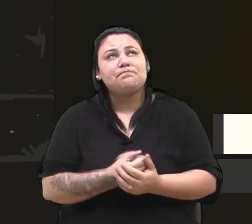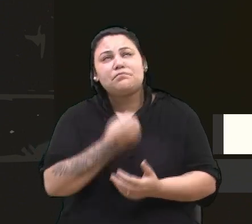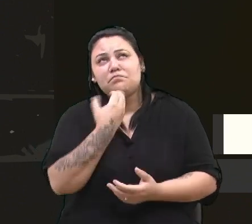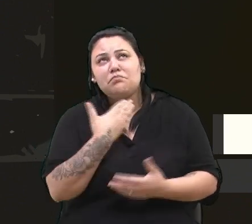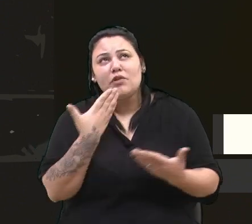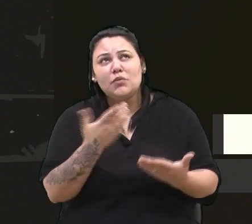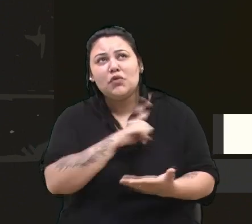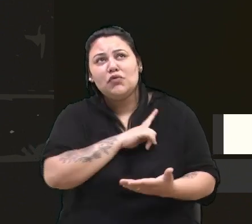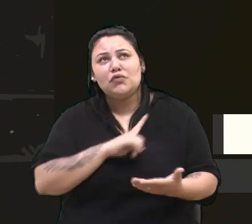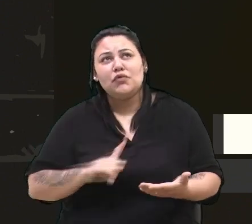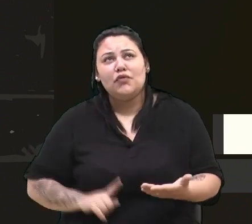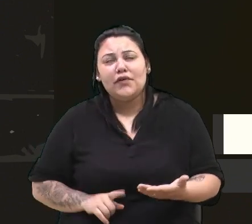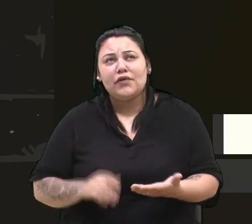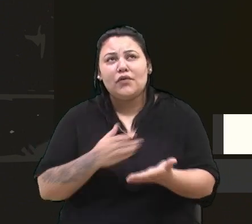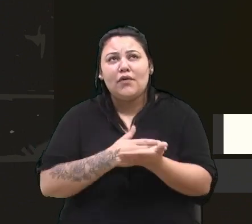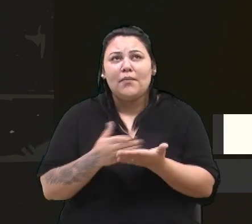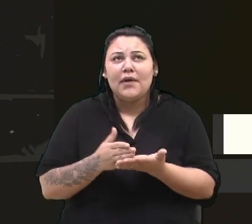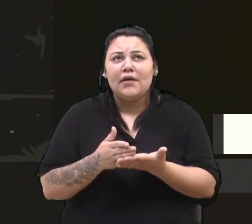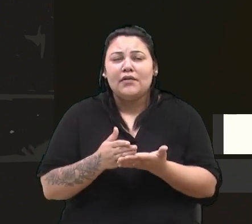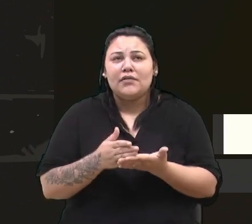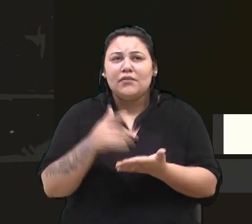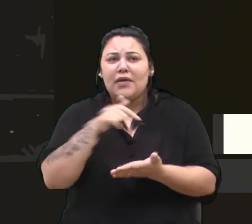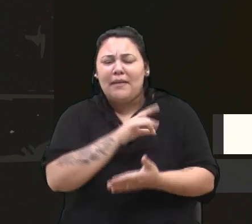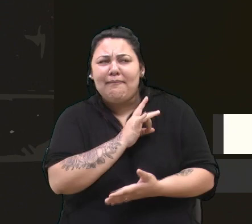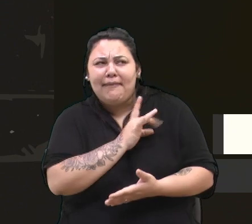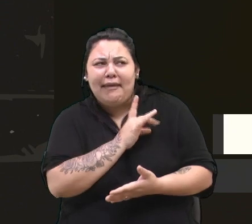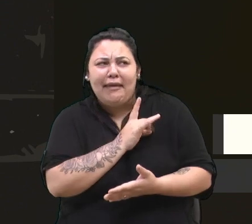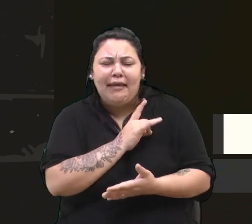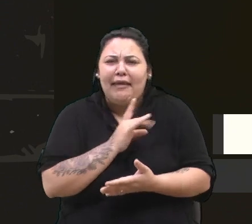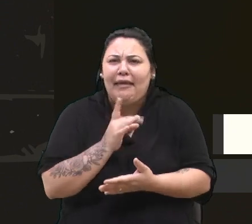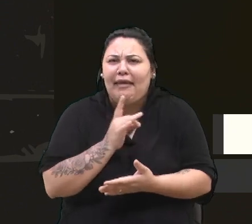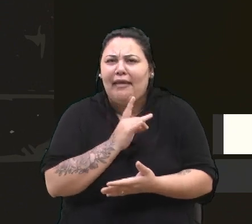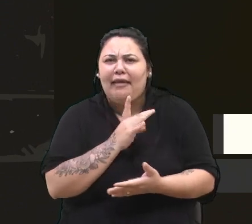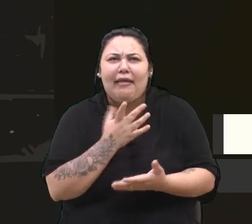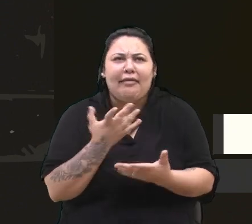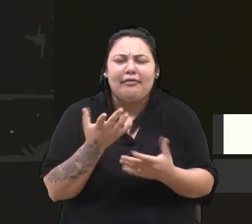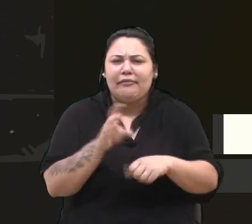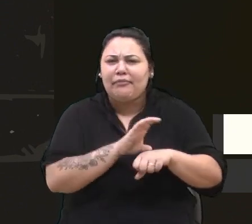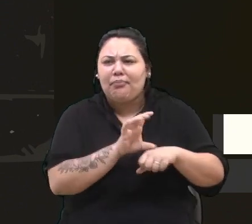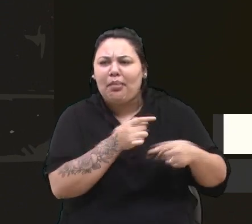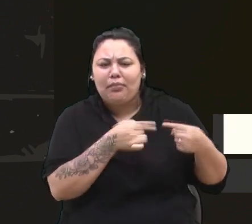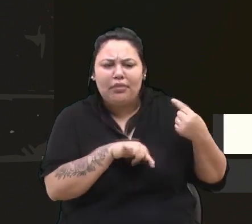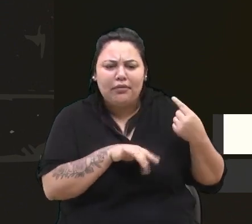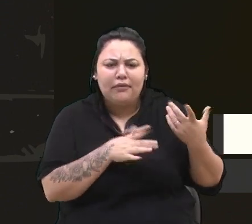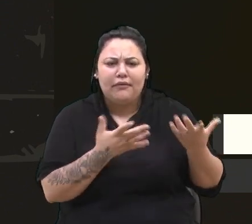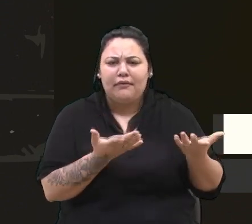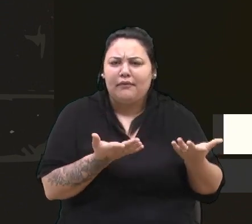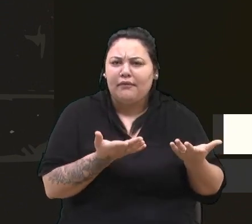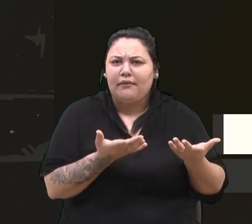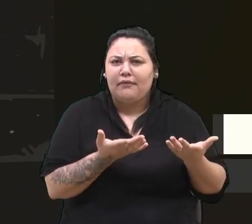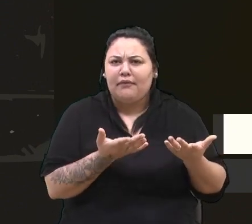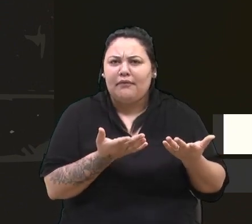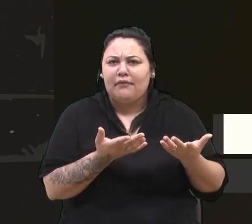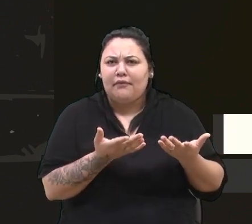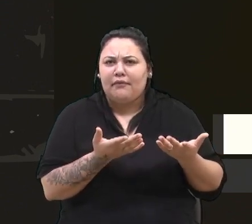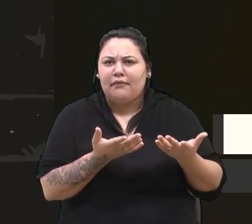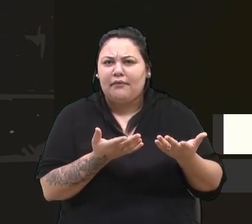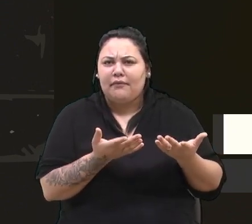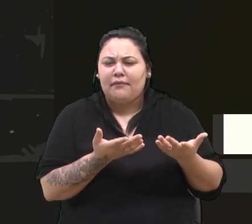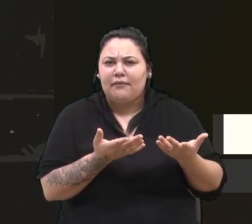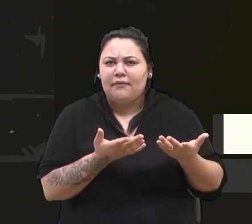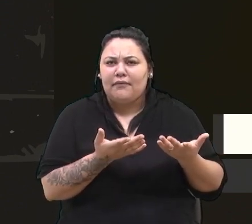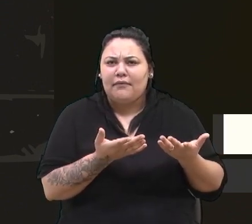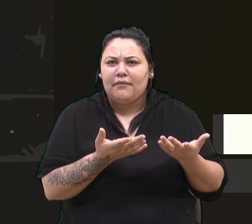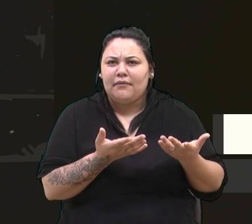governo, com esse receio de uma DIN, da constitucionalidade, do Tribunal de Contas, etc, etc,